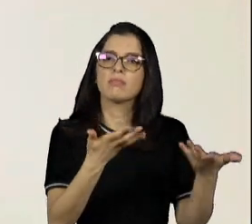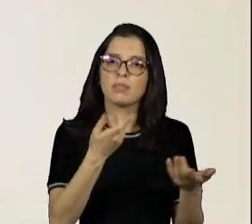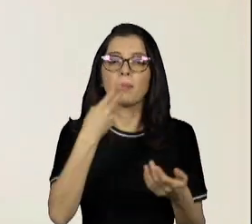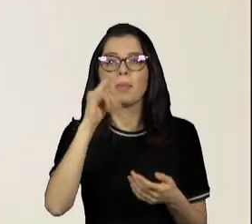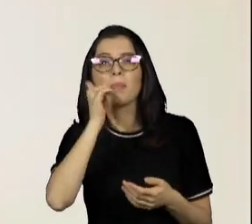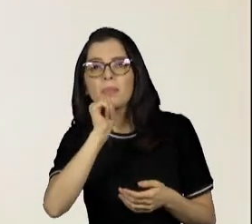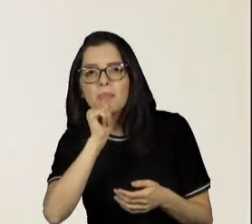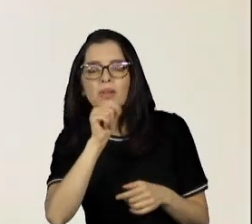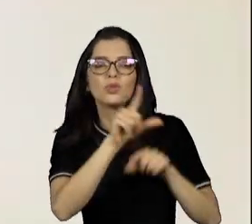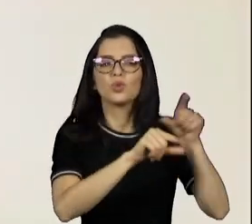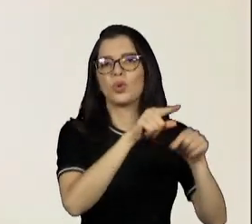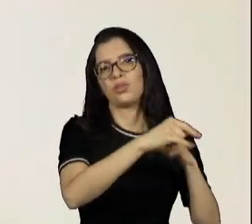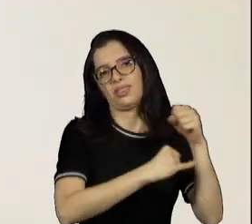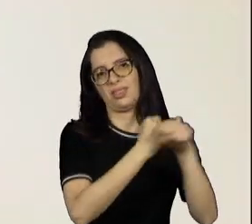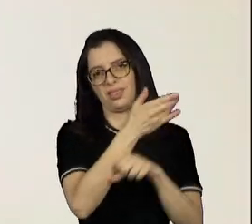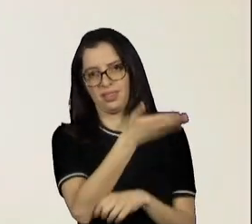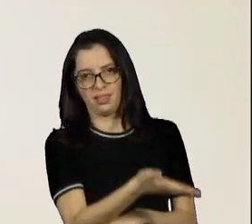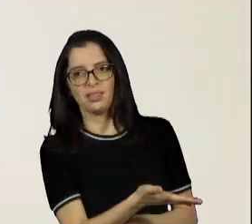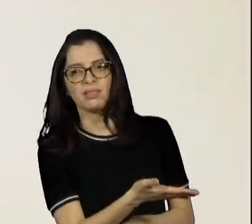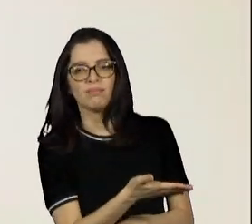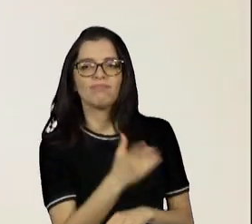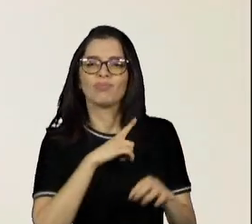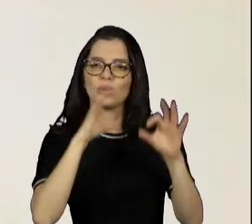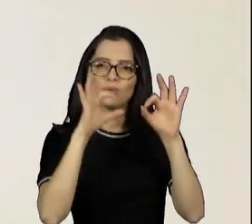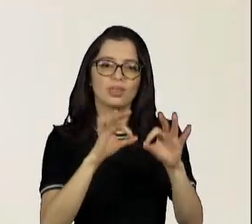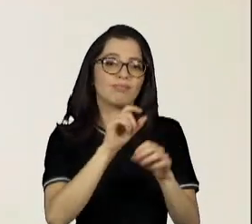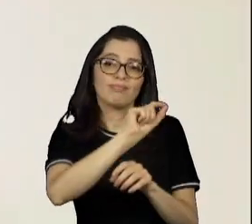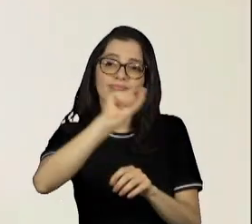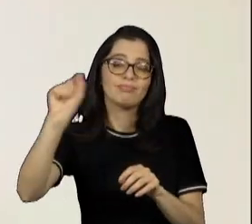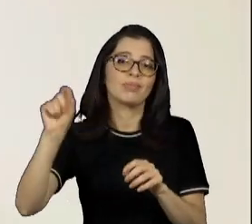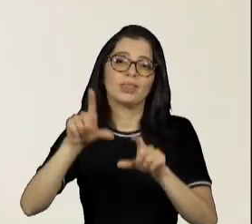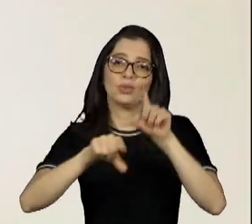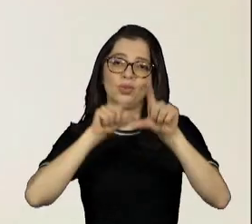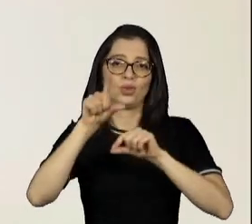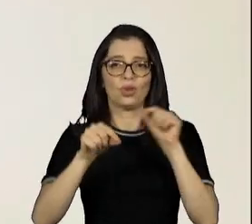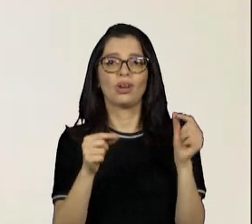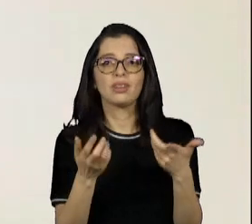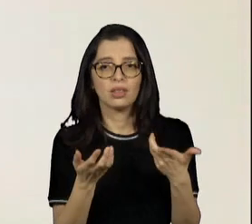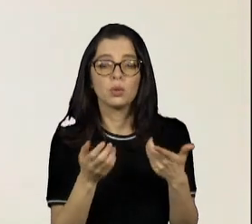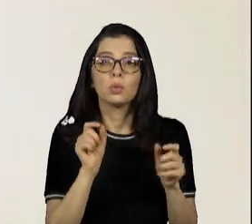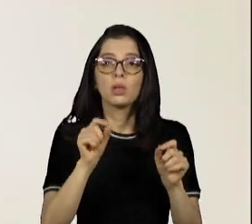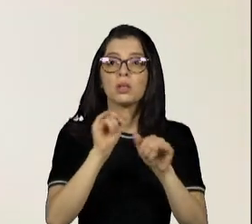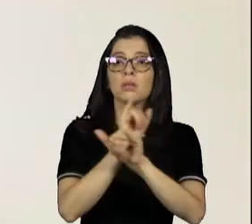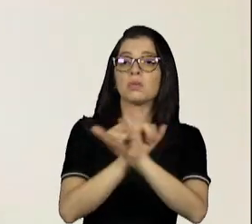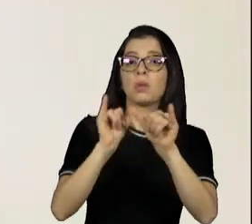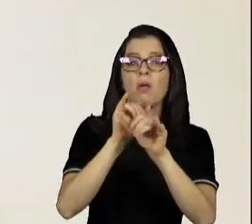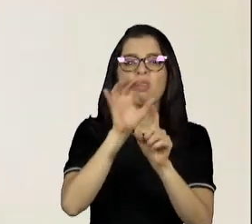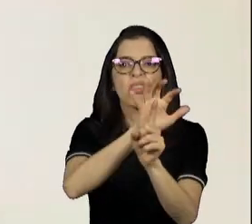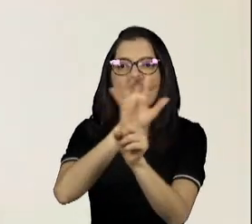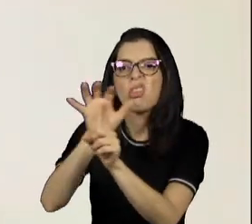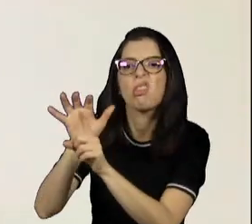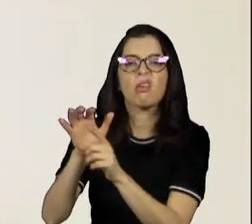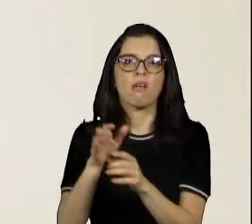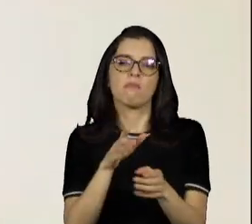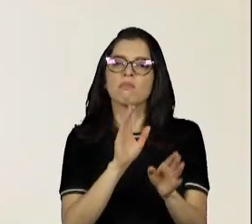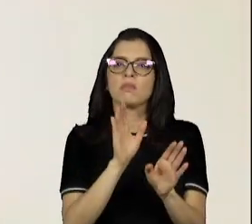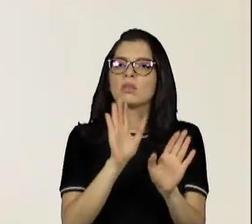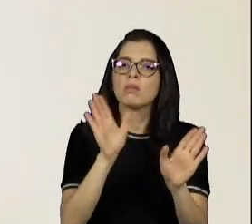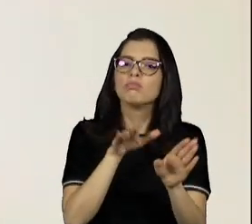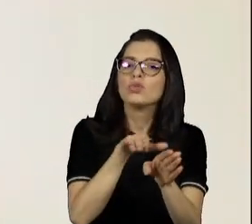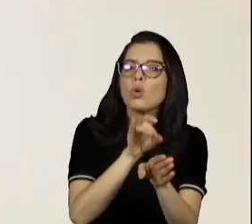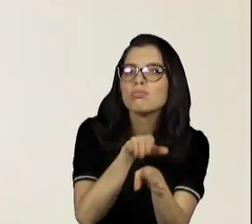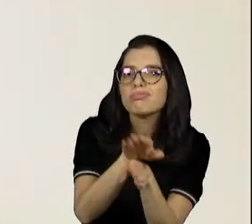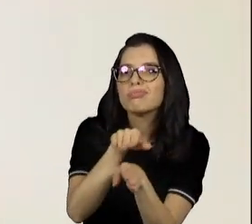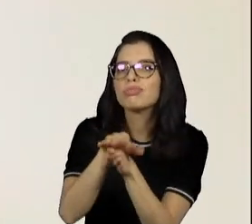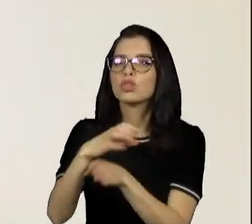o que eles querem, a hora que eles querem e coloca sem comercial, sem nada e com ensinamento ou com uma maneira